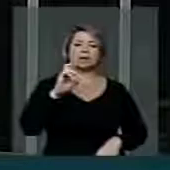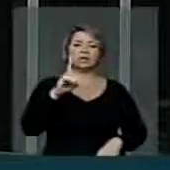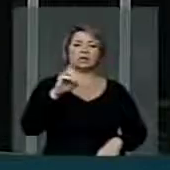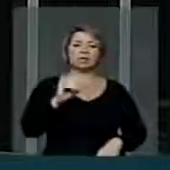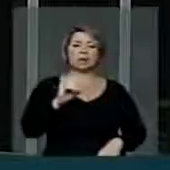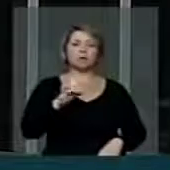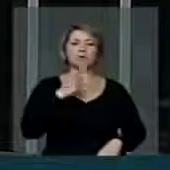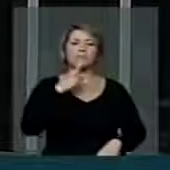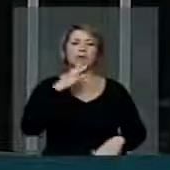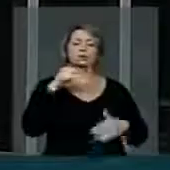da matéria, Presidente.